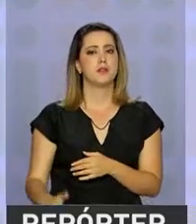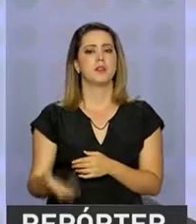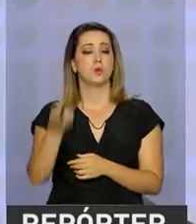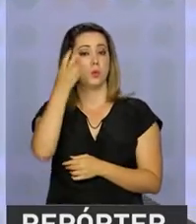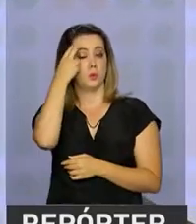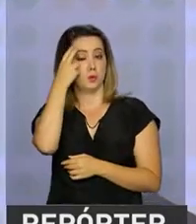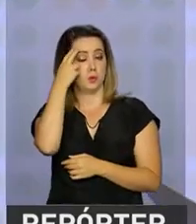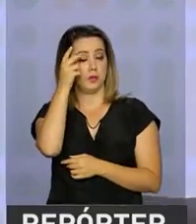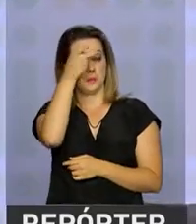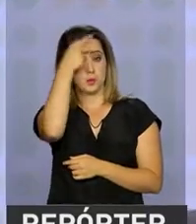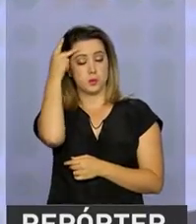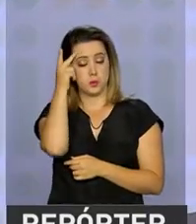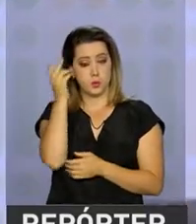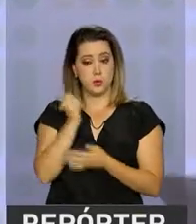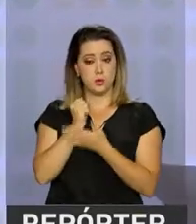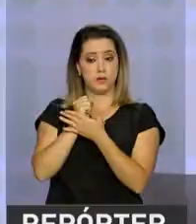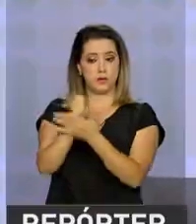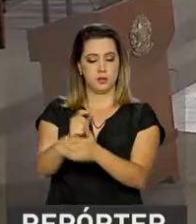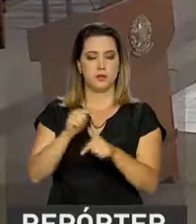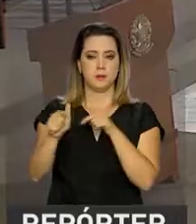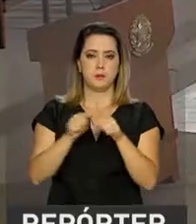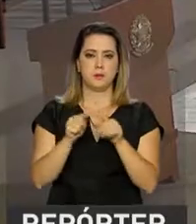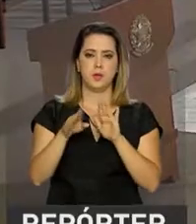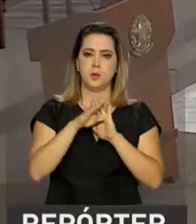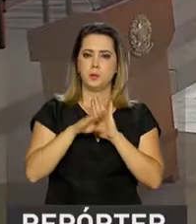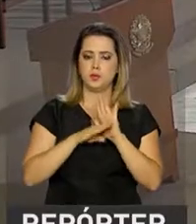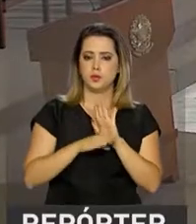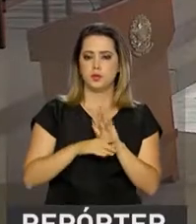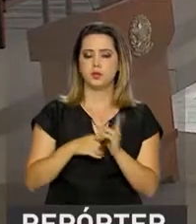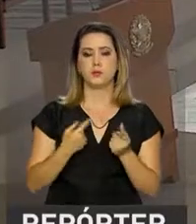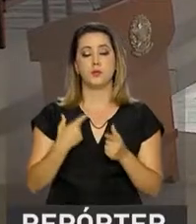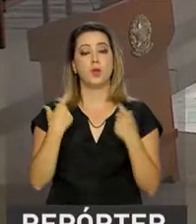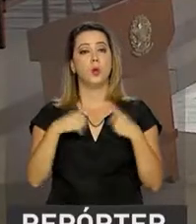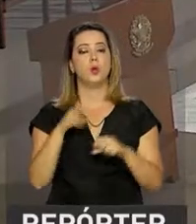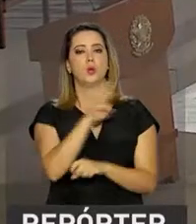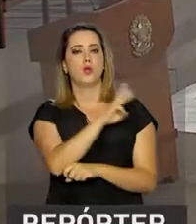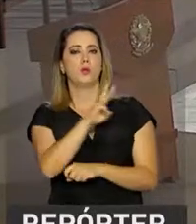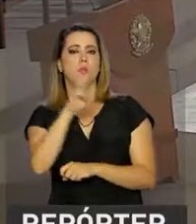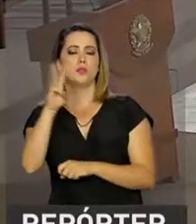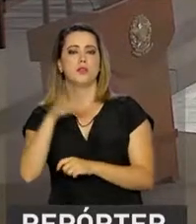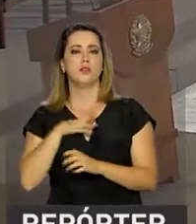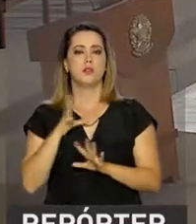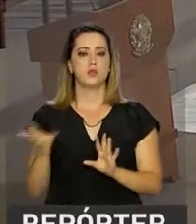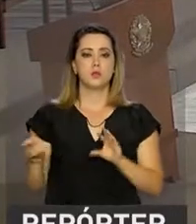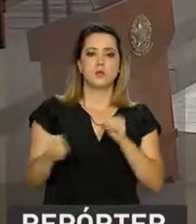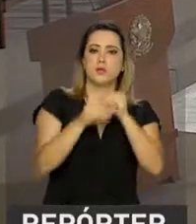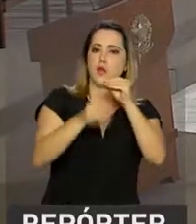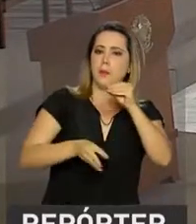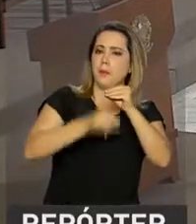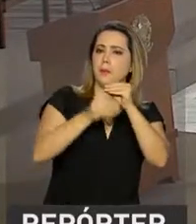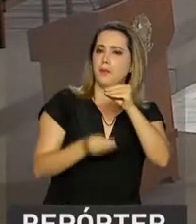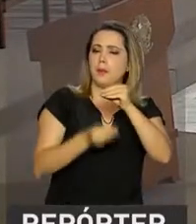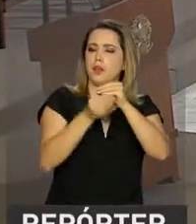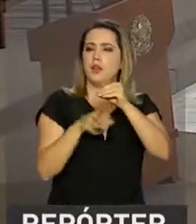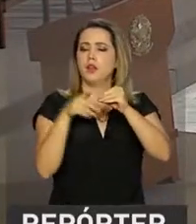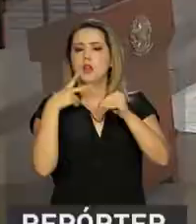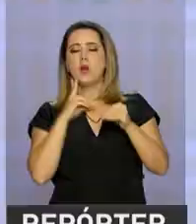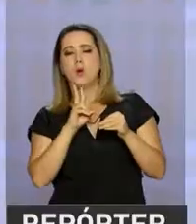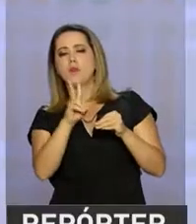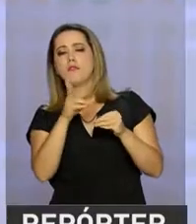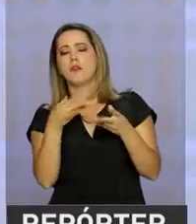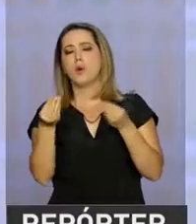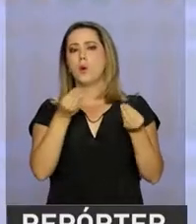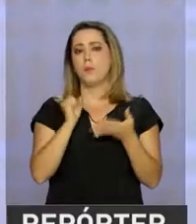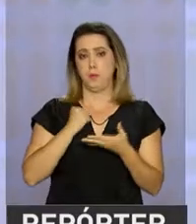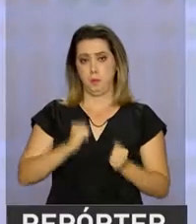culturais para quem for voluntário em algum projeto. Uma plataforma digital vai reunir atividades voluntárias e de interesse das pessoas